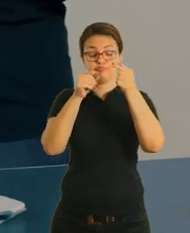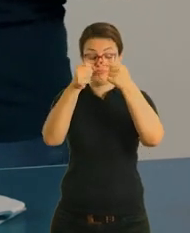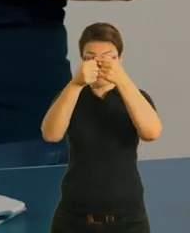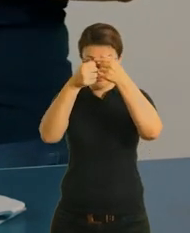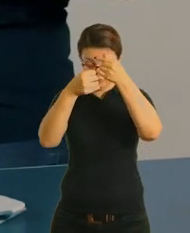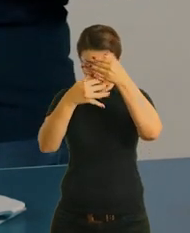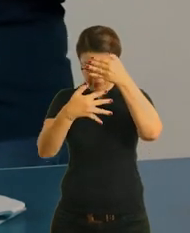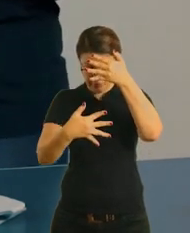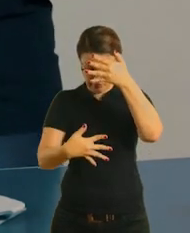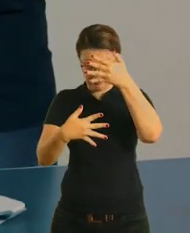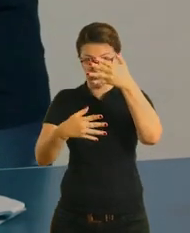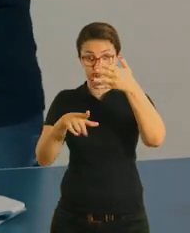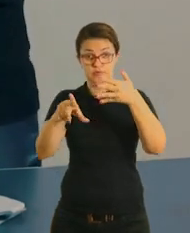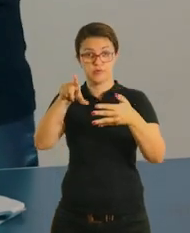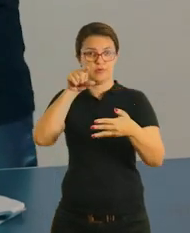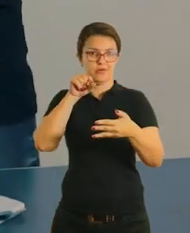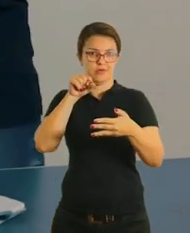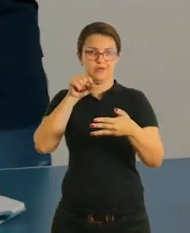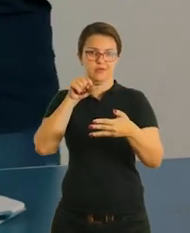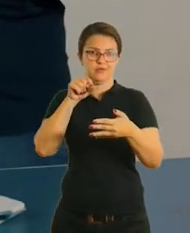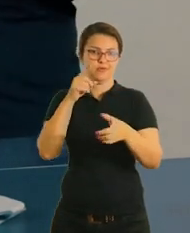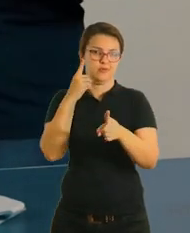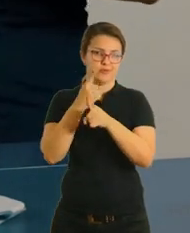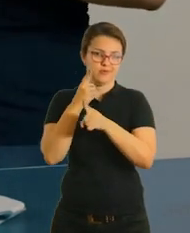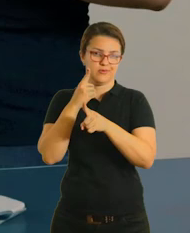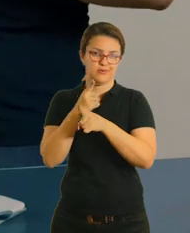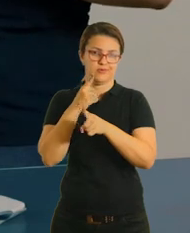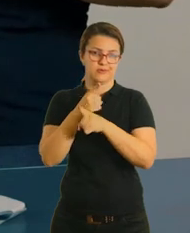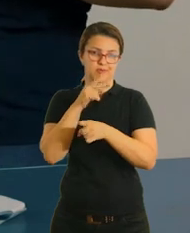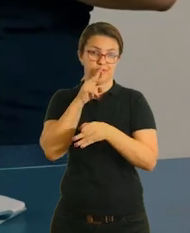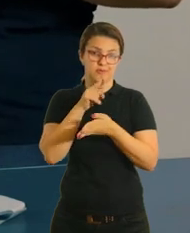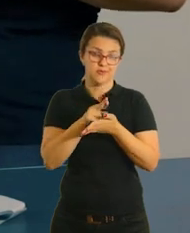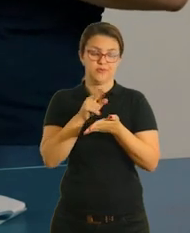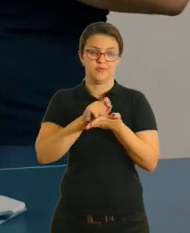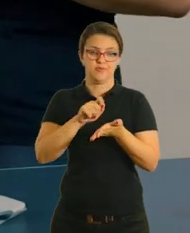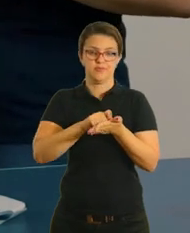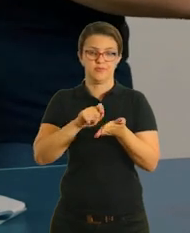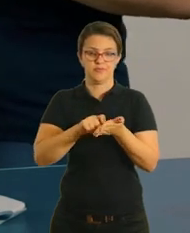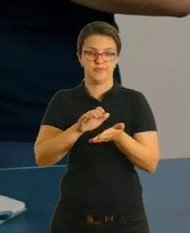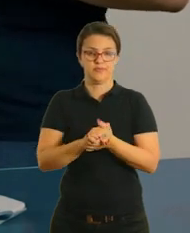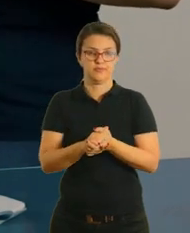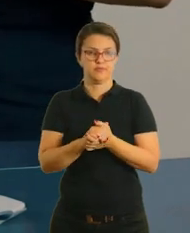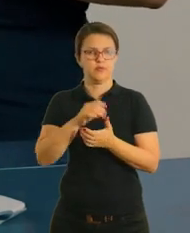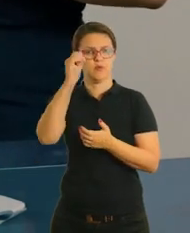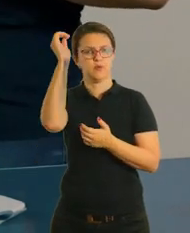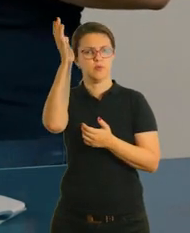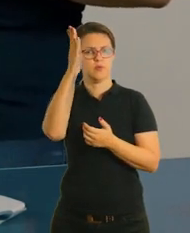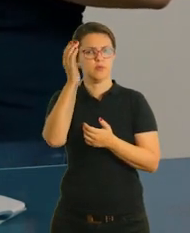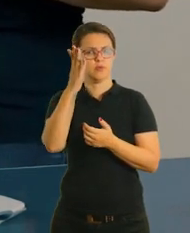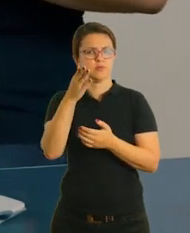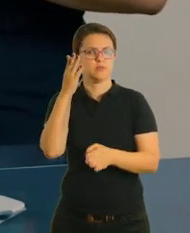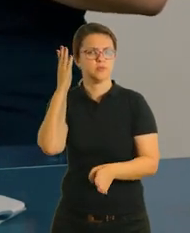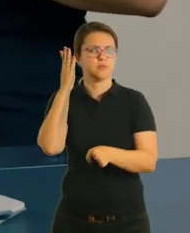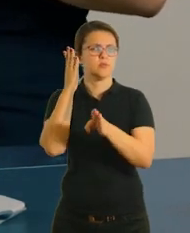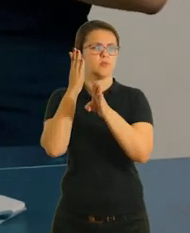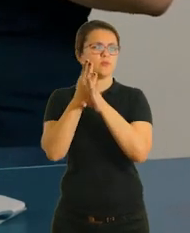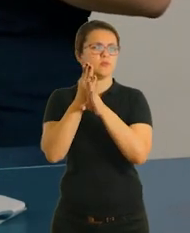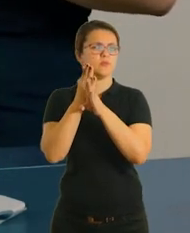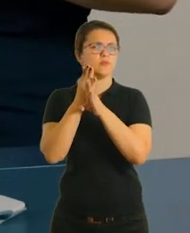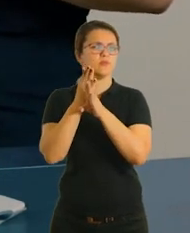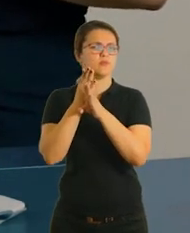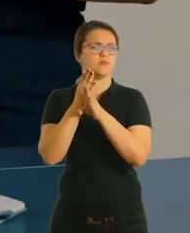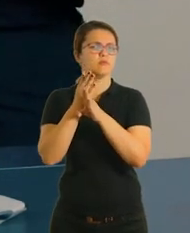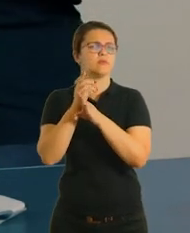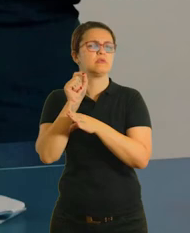pesquisar e achar as respostas às perguntas. As perguntas que estão no material são O Brasil foi descoberto por